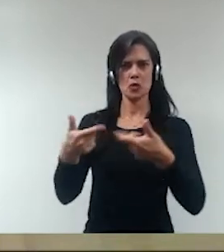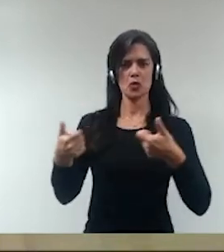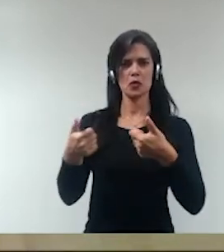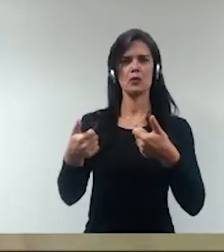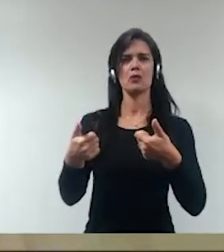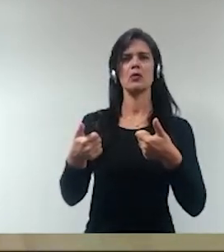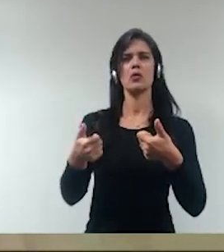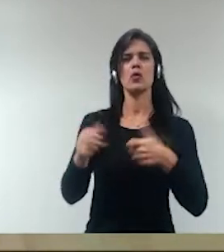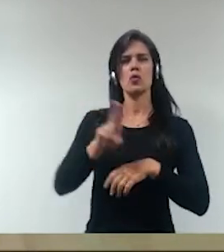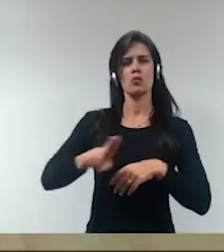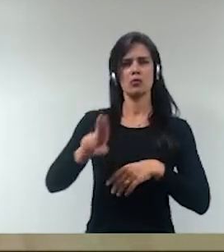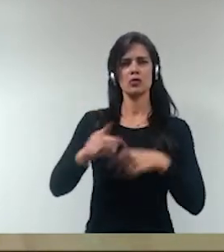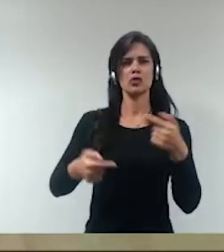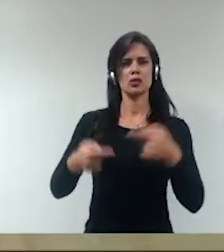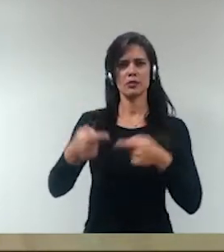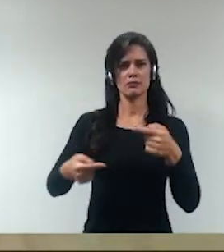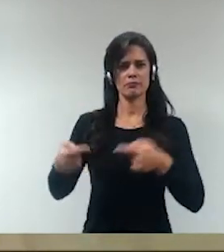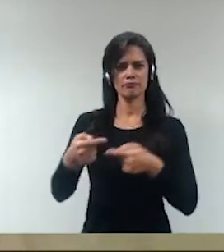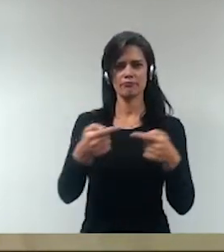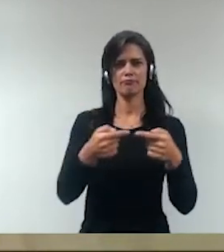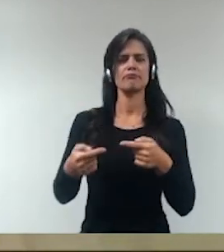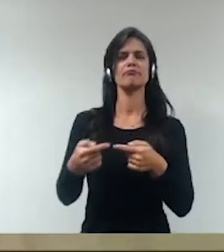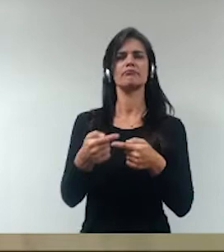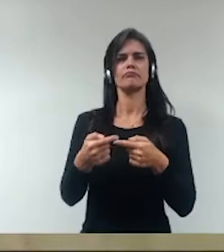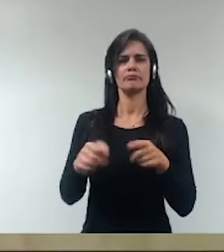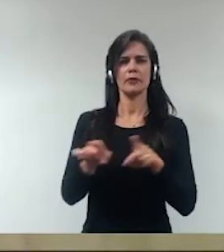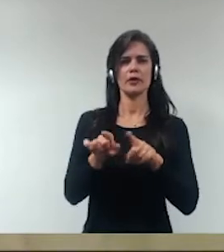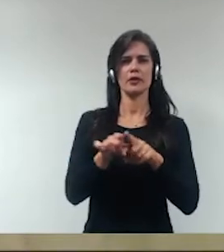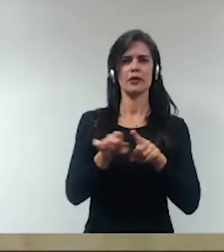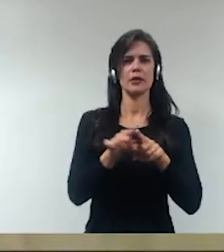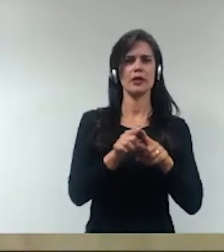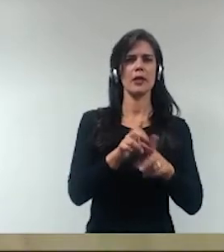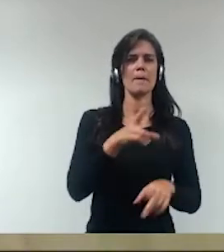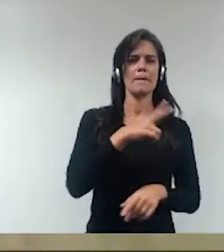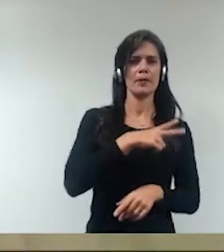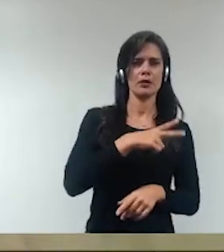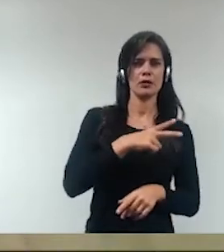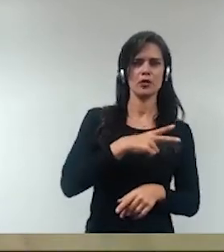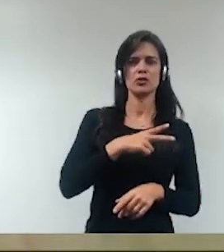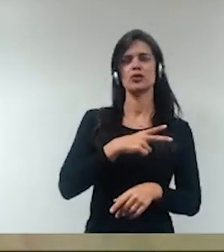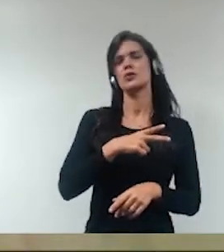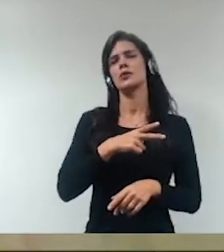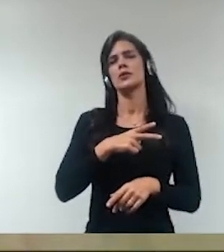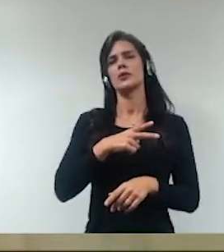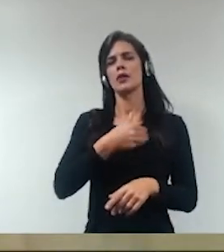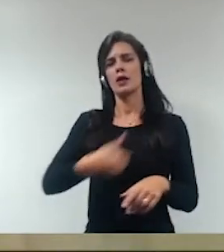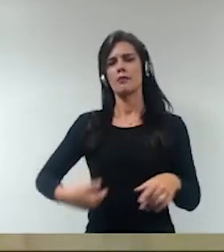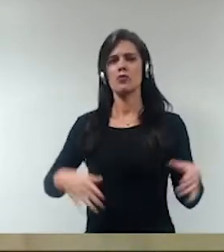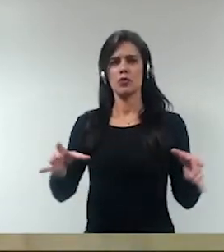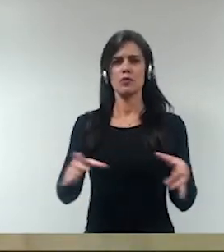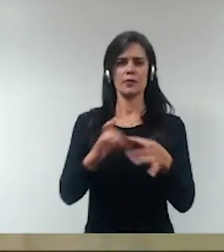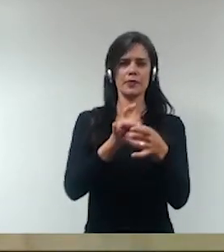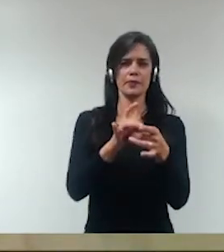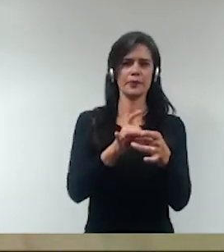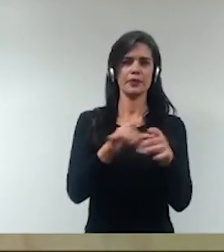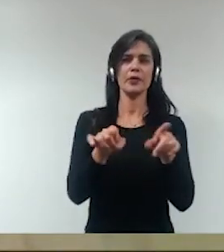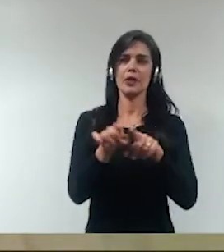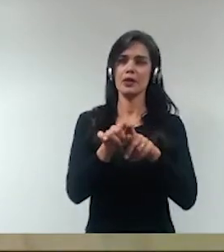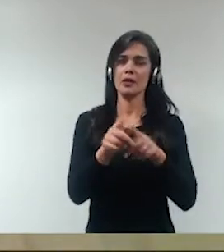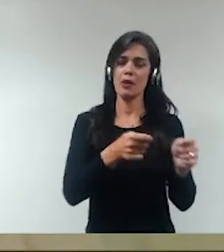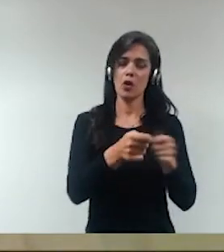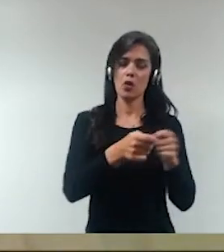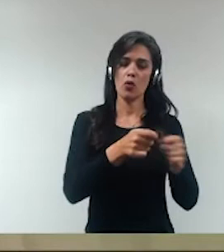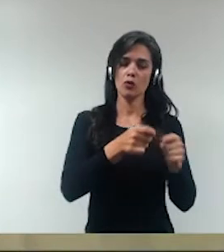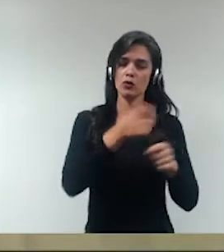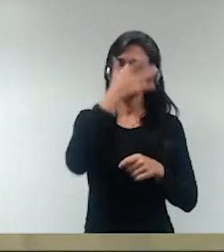políticas públicas, com indicadores, né, parcerias público-privadas, e aí, o que nos interessa aqui? Controle e fiscalização de